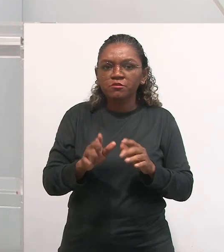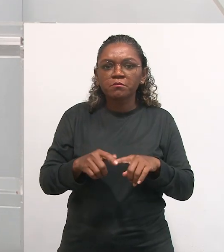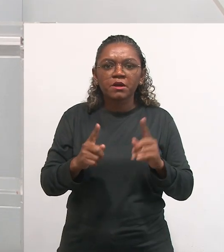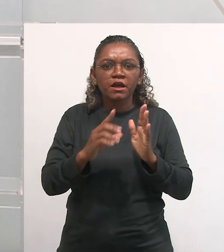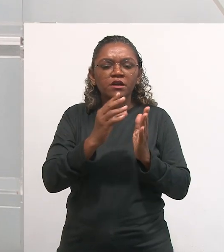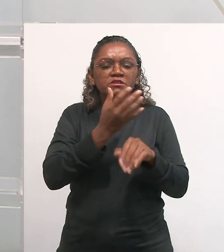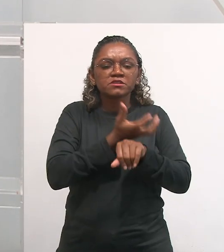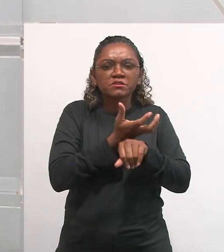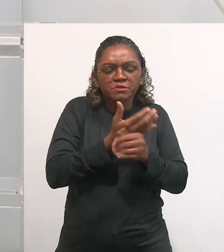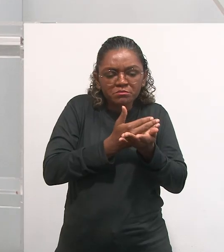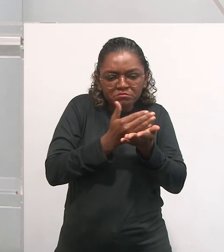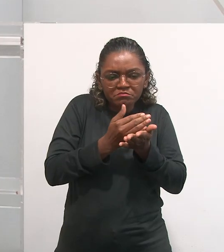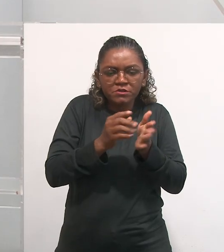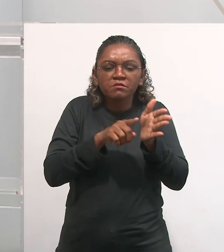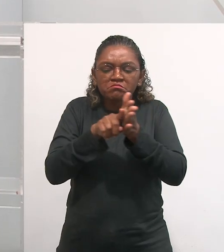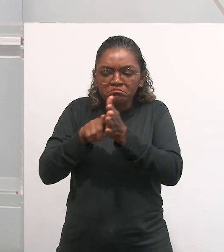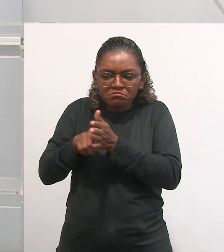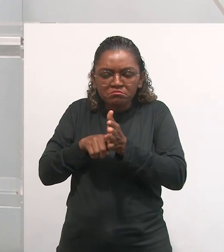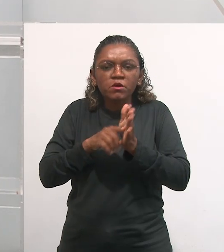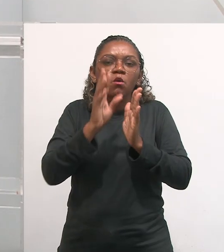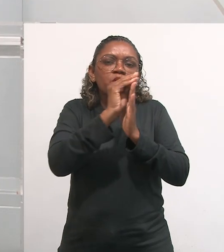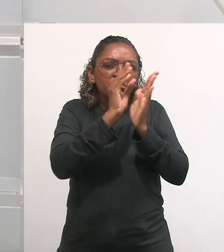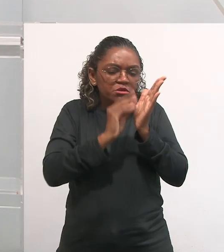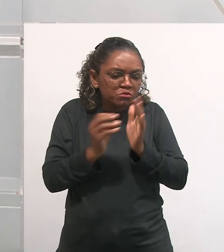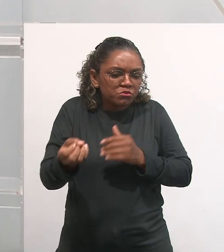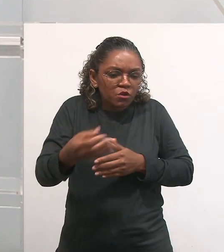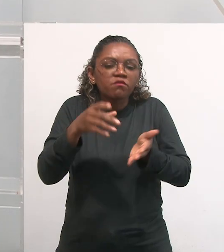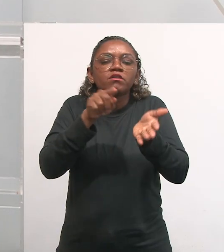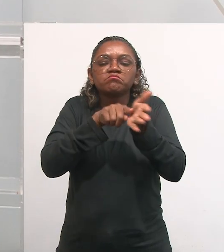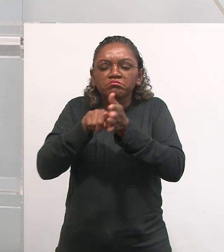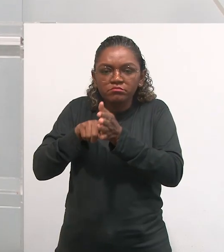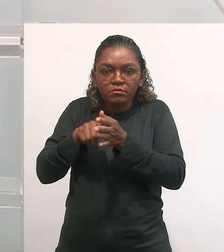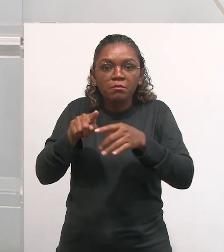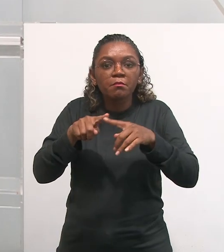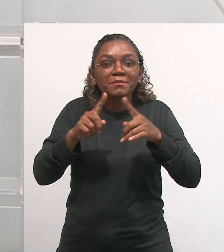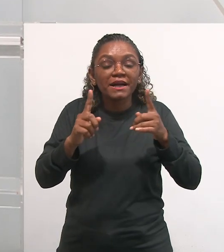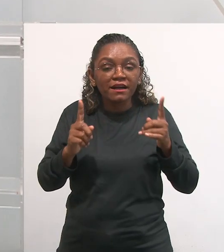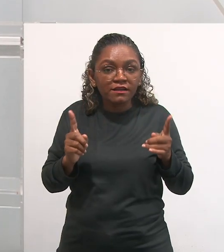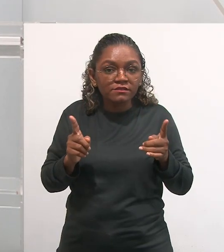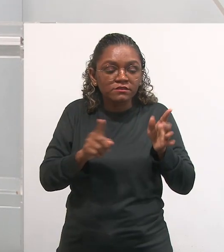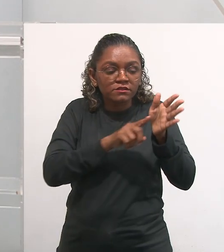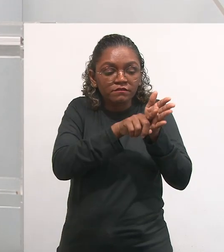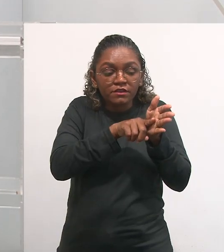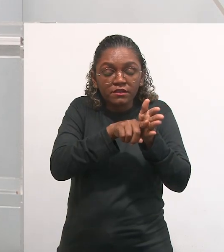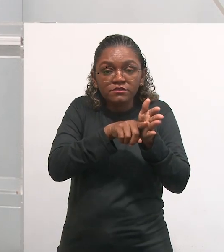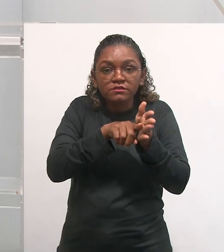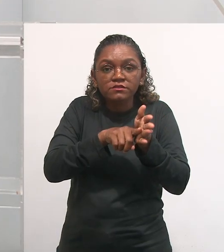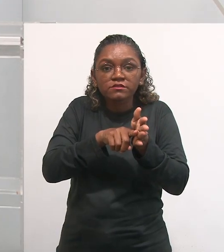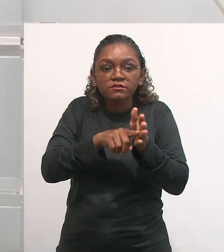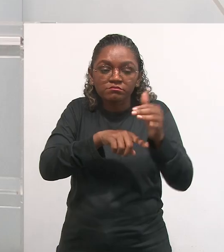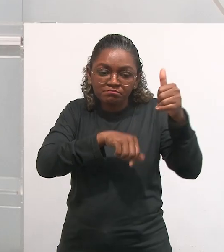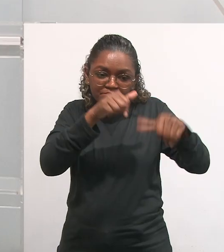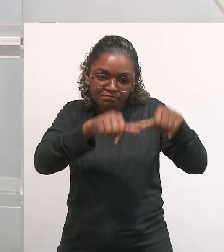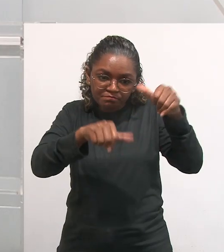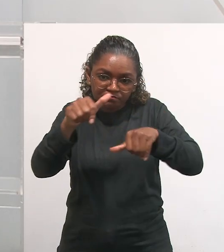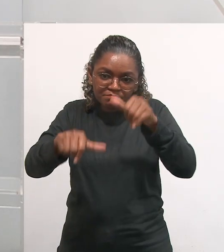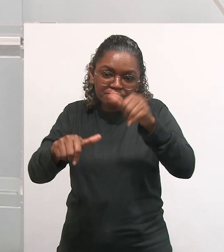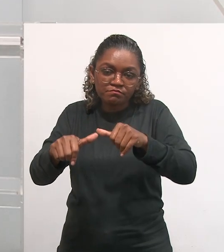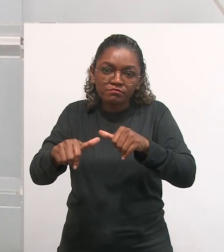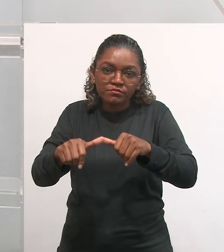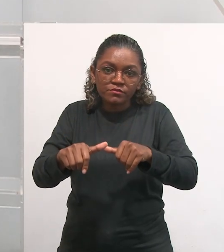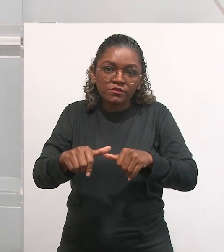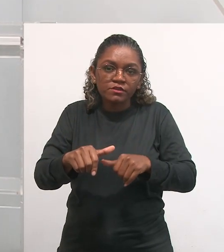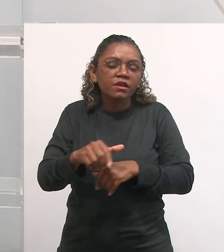da disciplina, eu só faço no início do conteúdo. Não, a avaliação diagnóstica, na verdade, ela, do